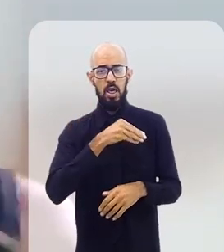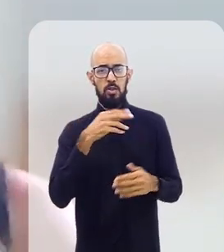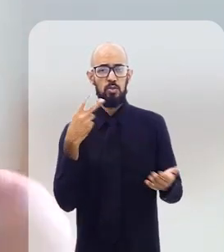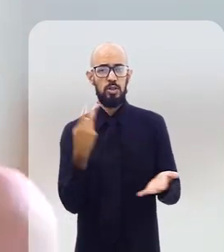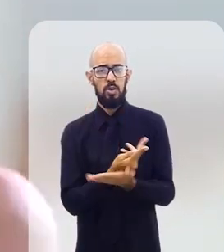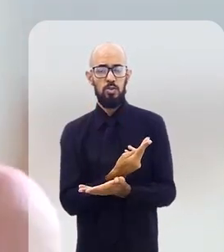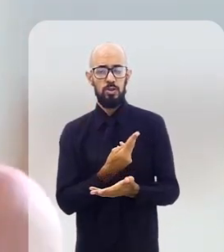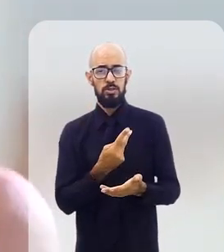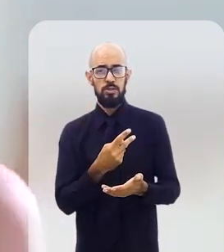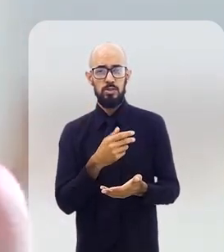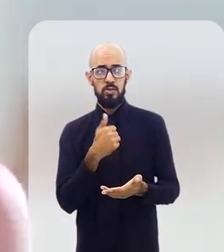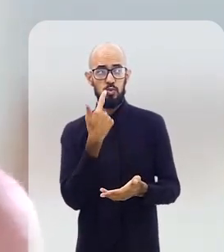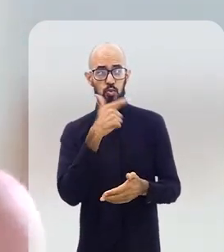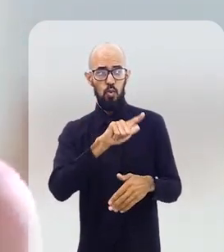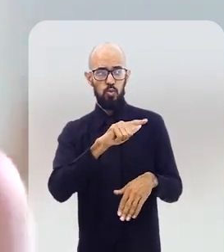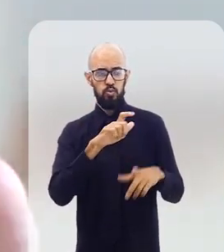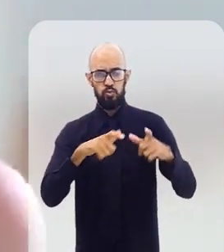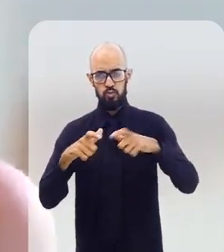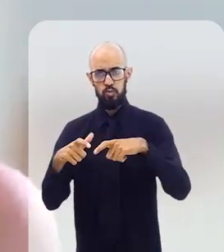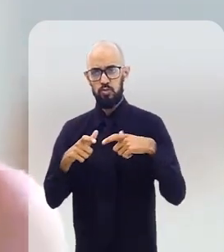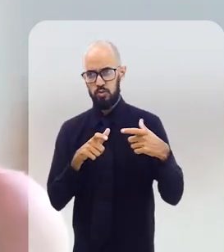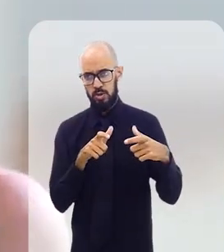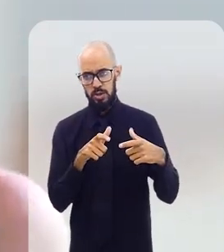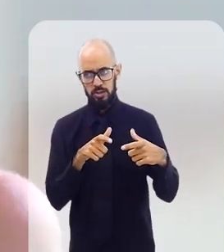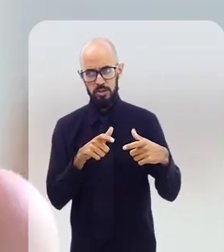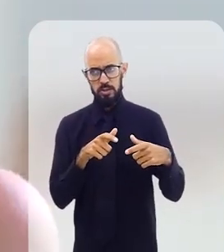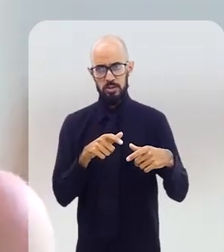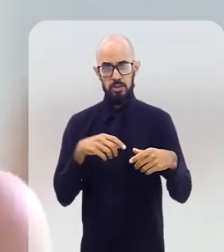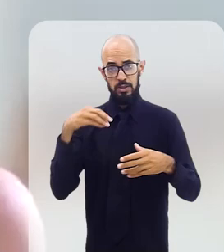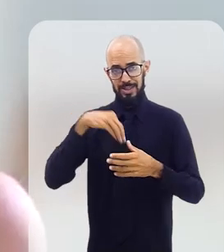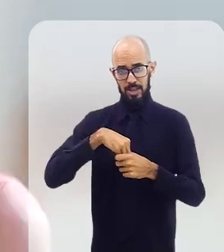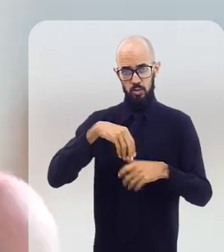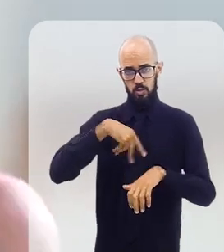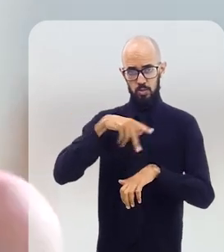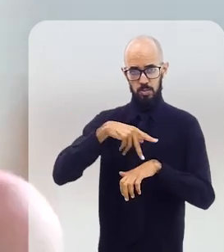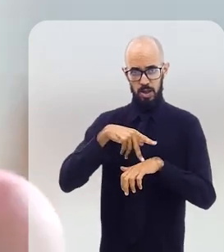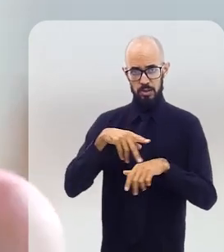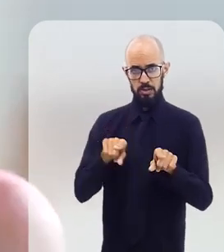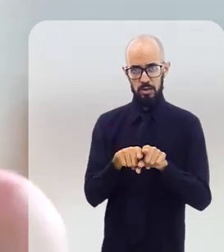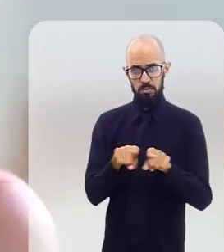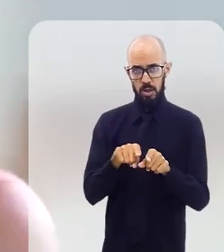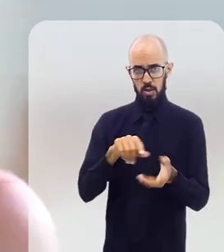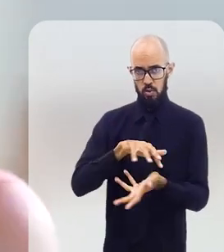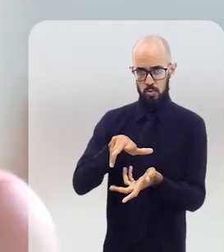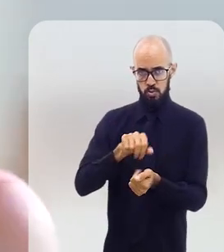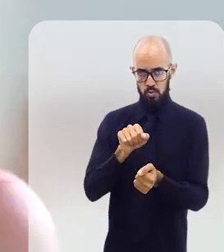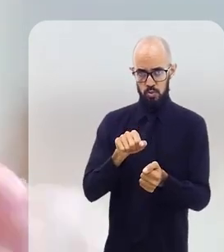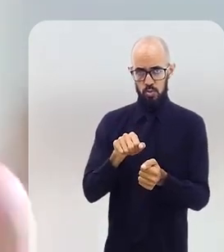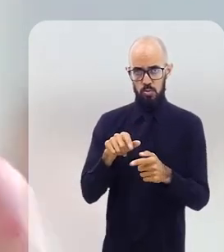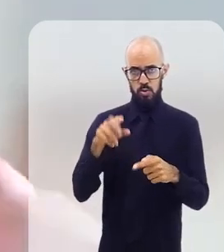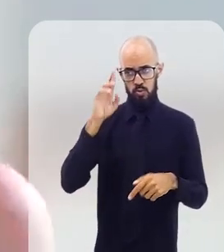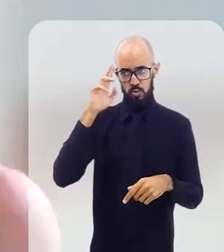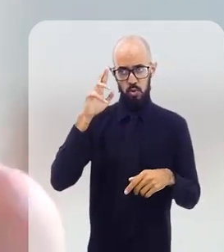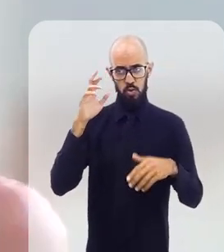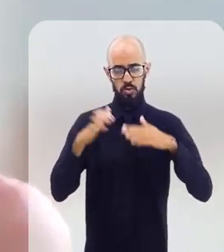acontecendo ao seu redor, tanto aqui dentro do país quanto no mundo. E o empresário